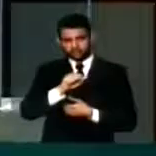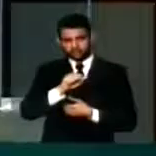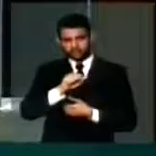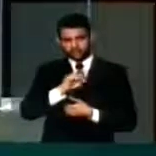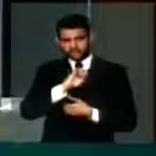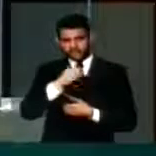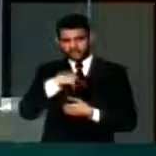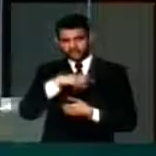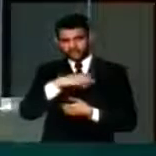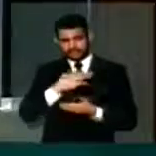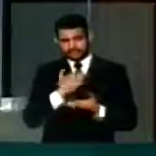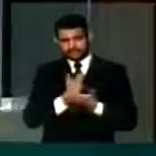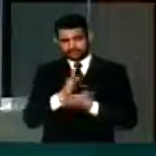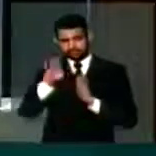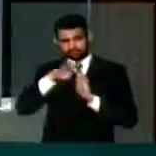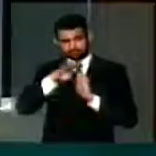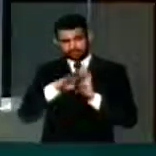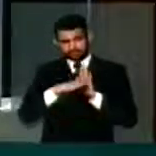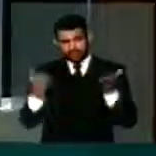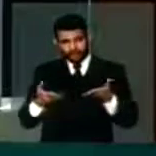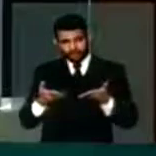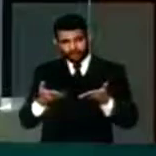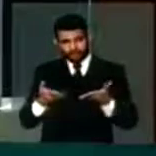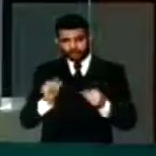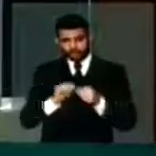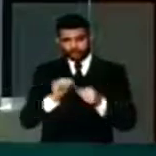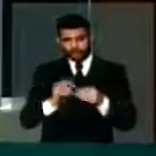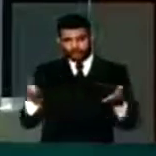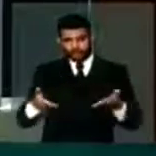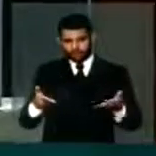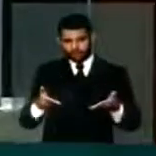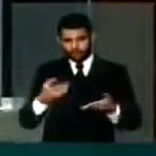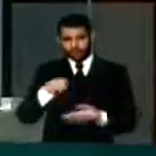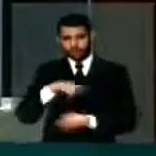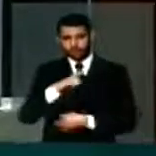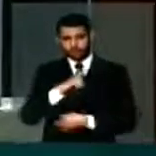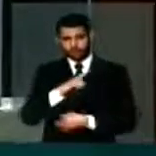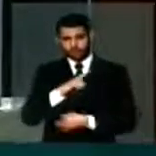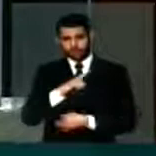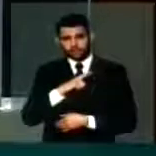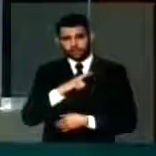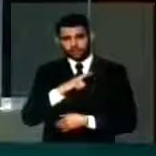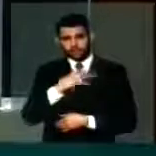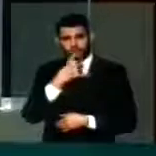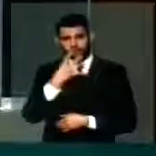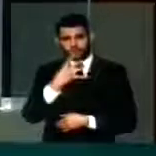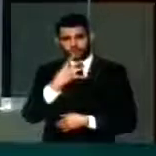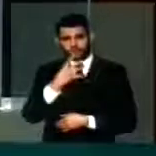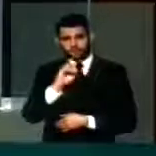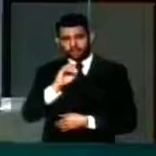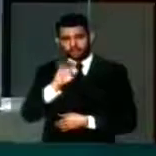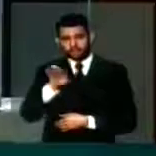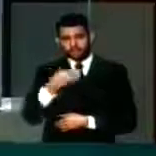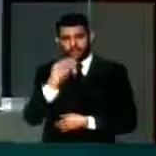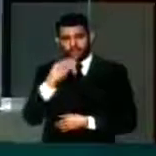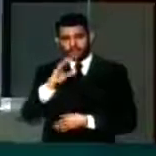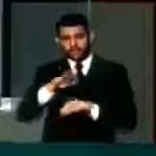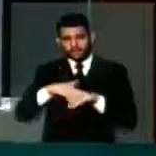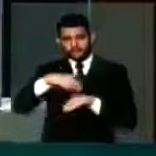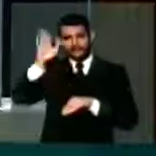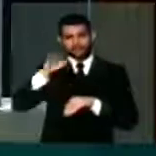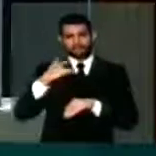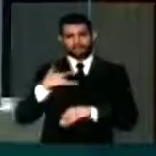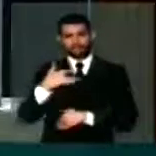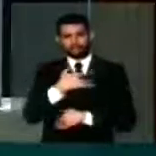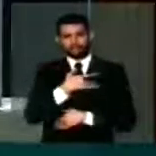Se nós aplicássemos isso agora aqui, nós teríamos 40 bilhões a mais para